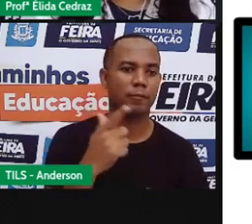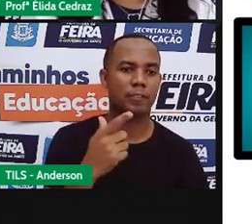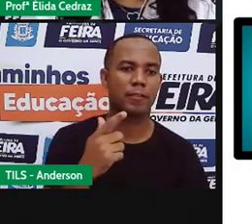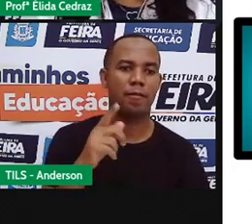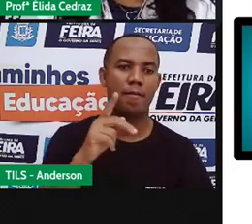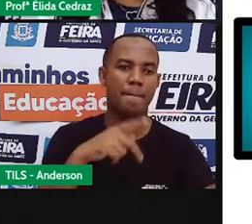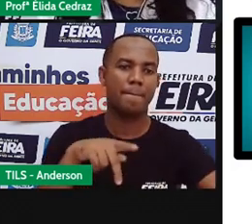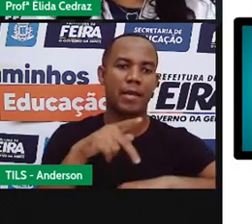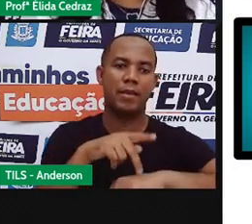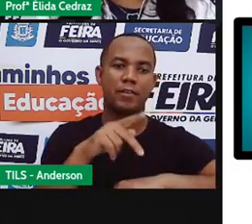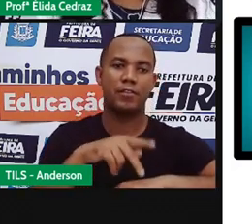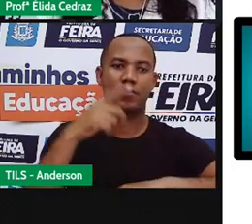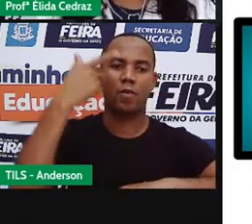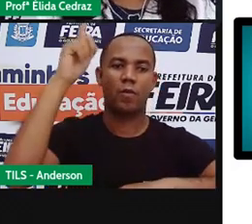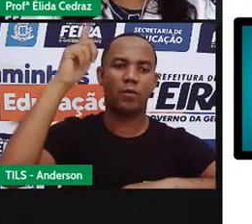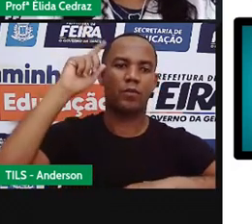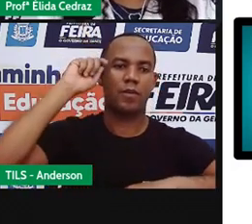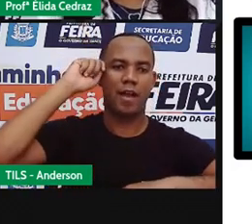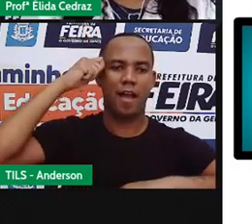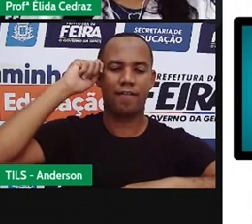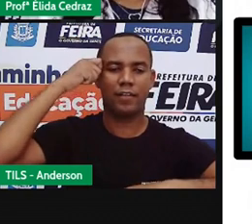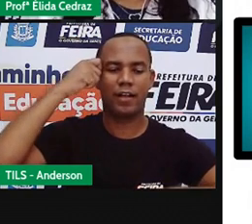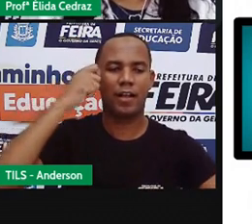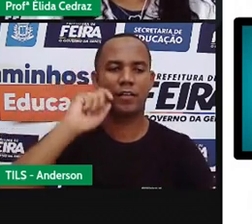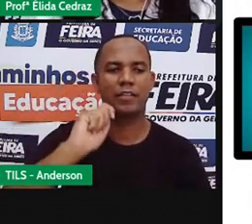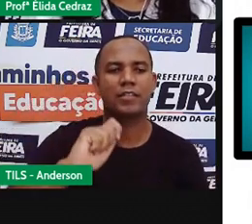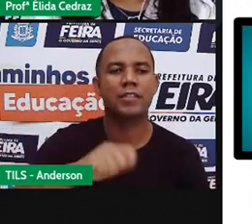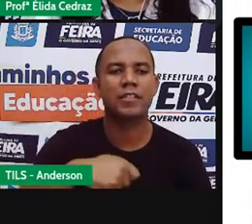isso, vamos ver qual é o nome dele, como é que escreve?